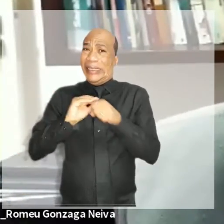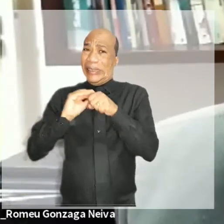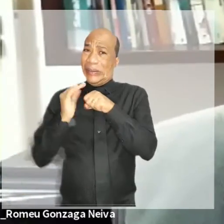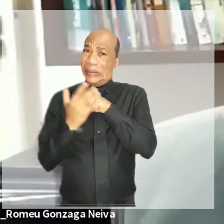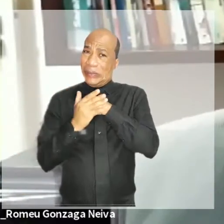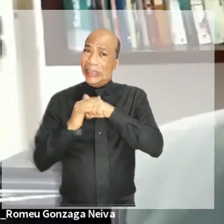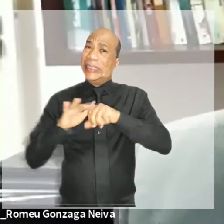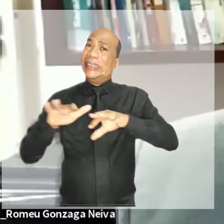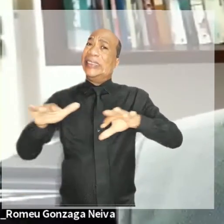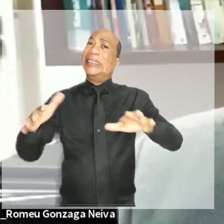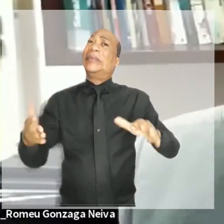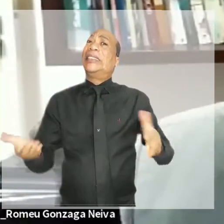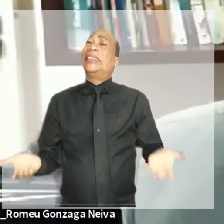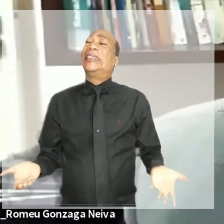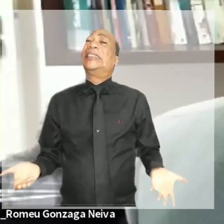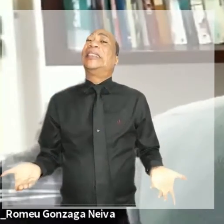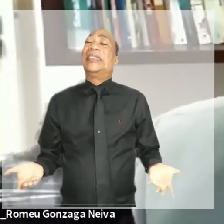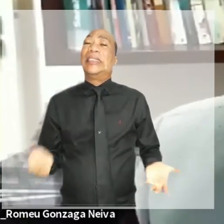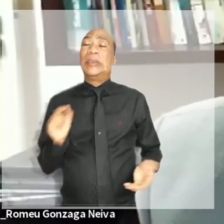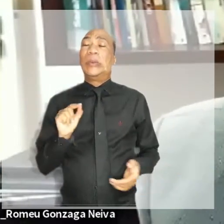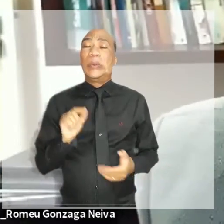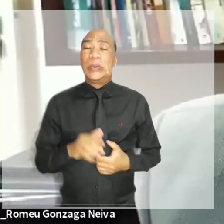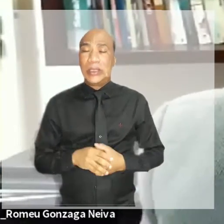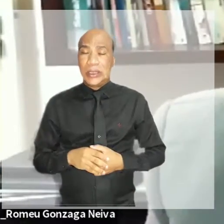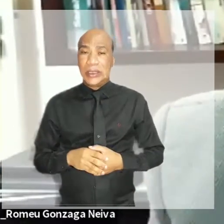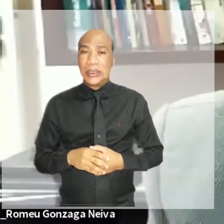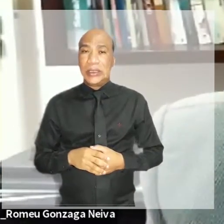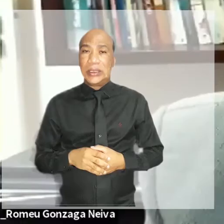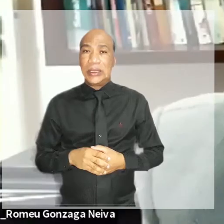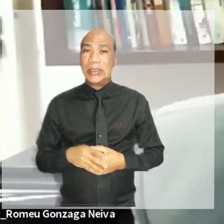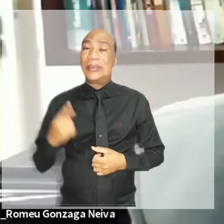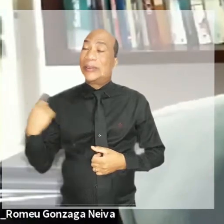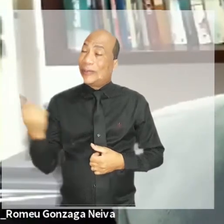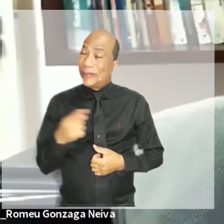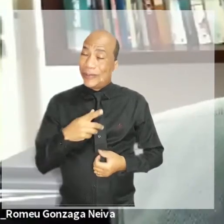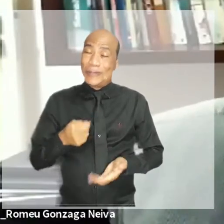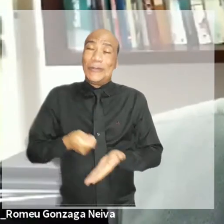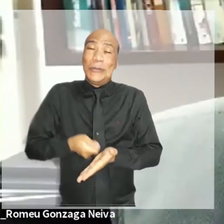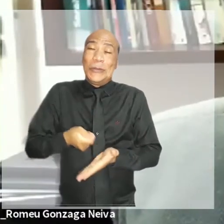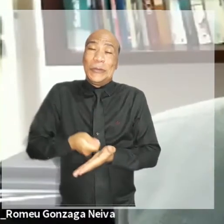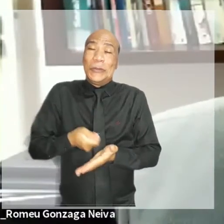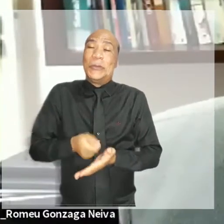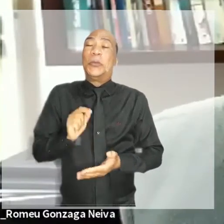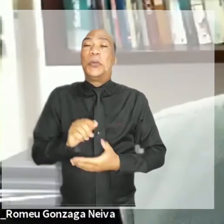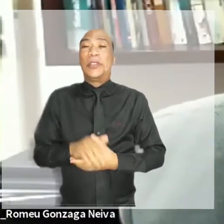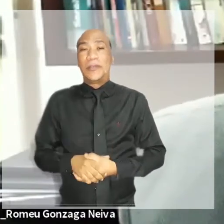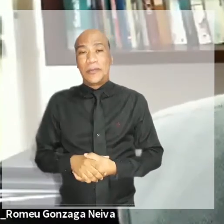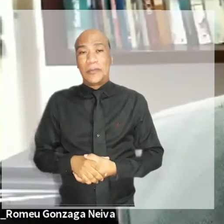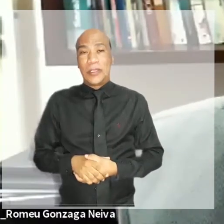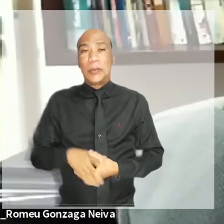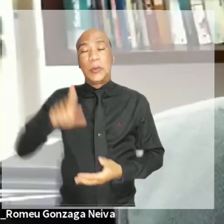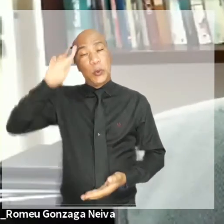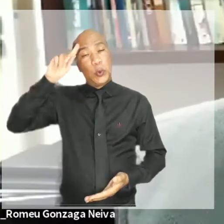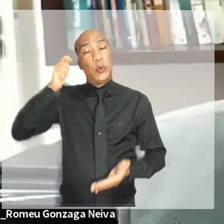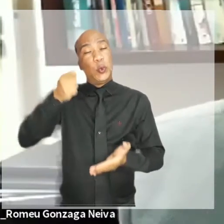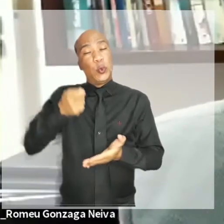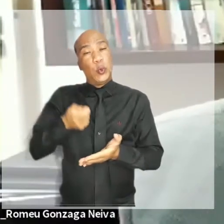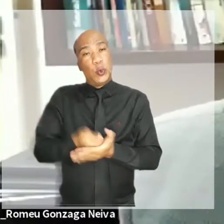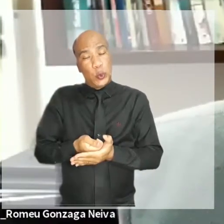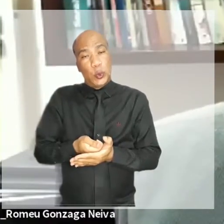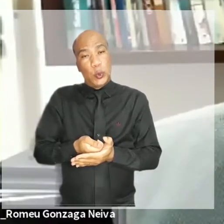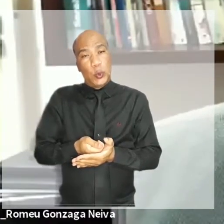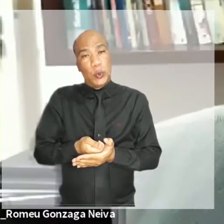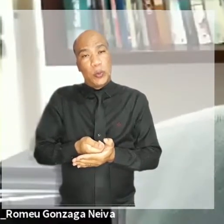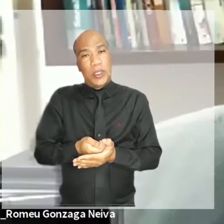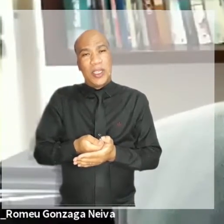obrigou-nos a tomar medidas antes, talvez